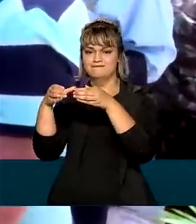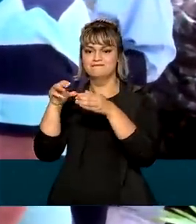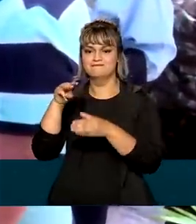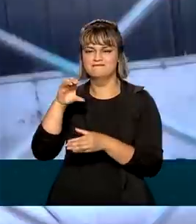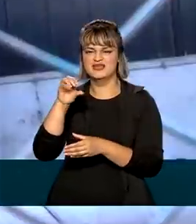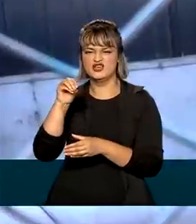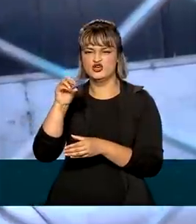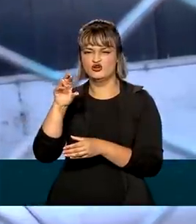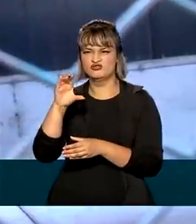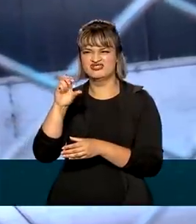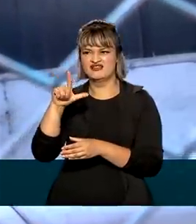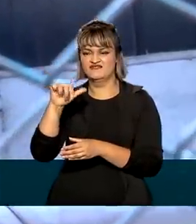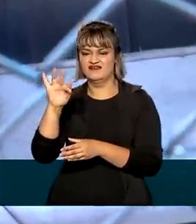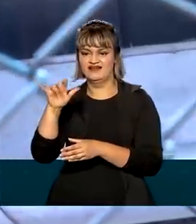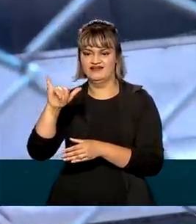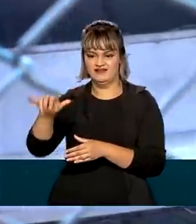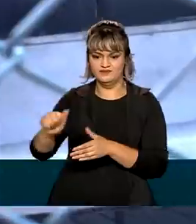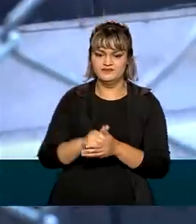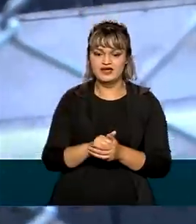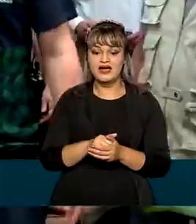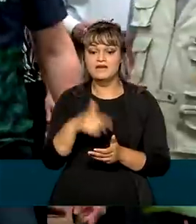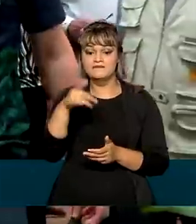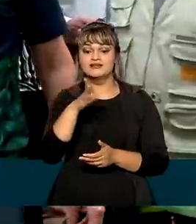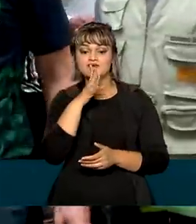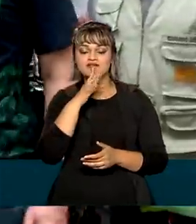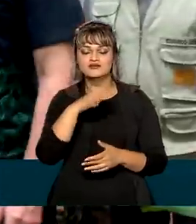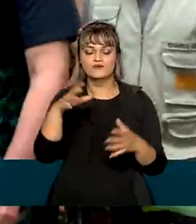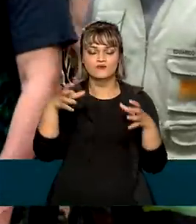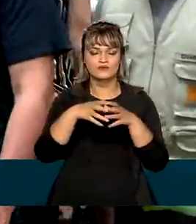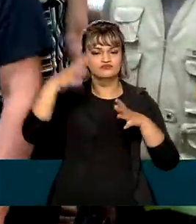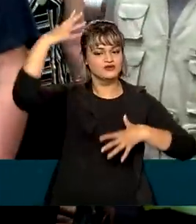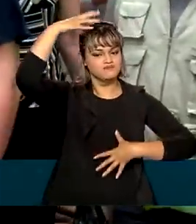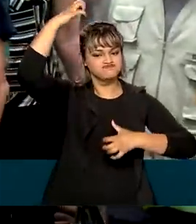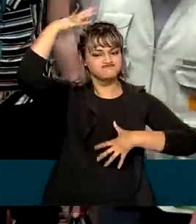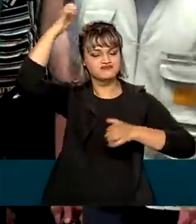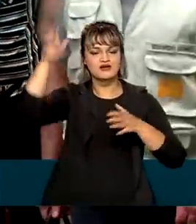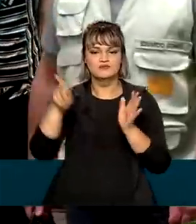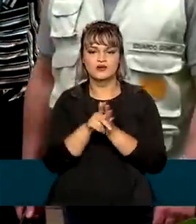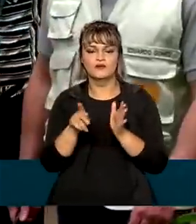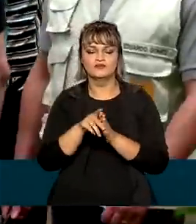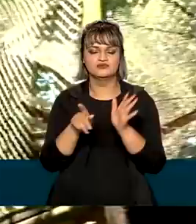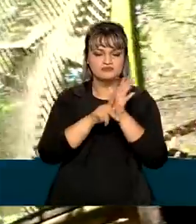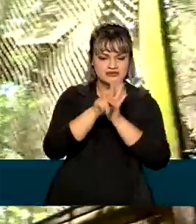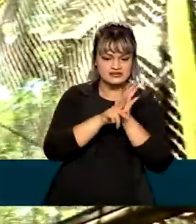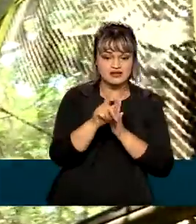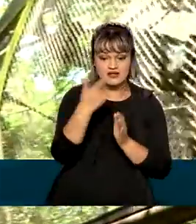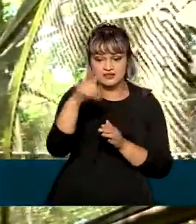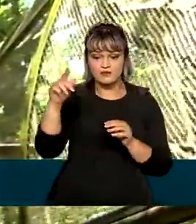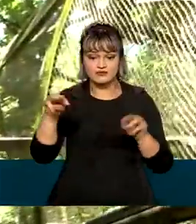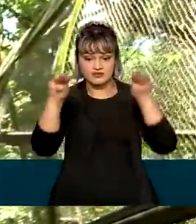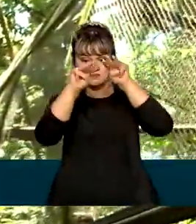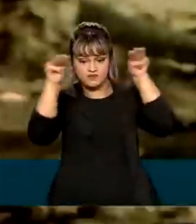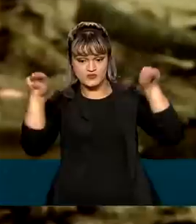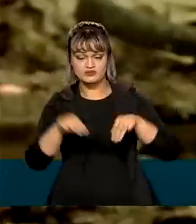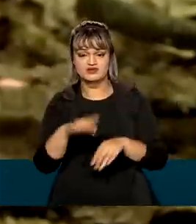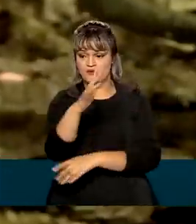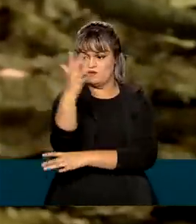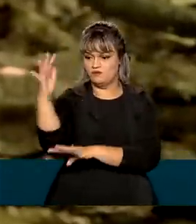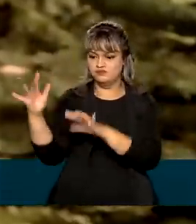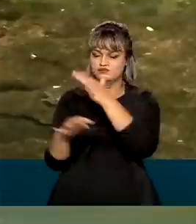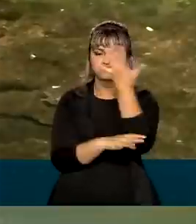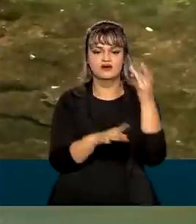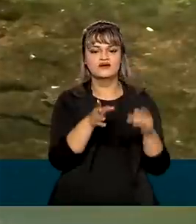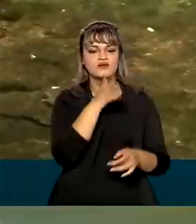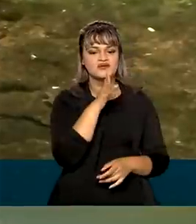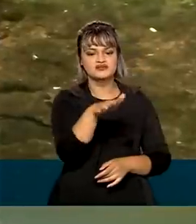de perto os primatas que fazem parte das pesquisas. Depois, eles seguiram até o Museu Emílio Gelt, que reúne plantas e animais